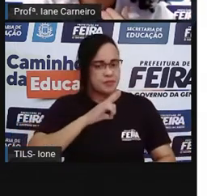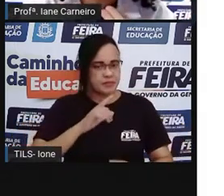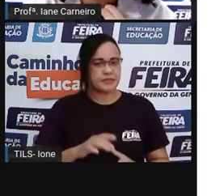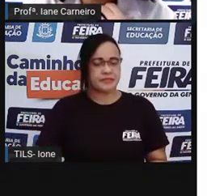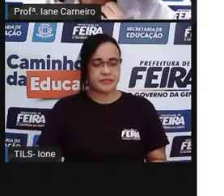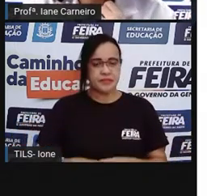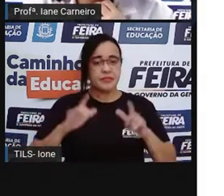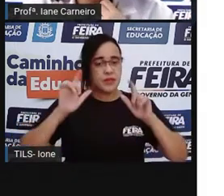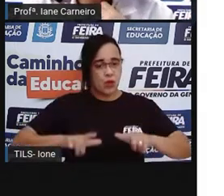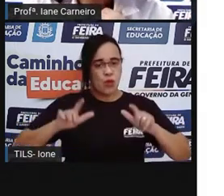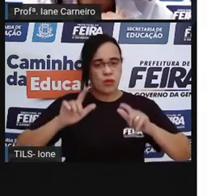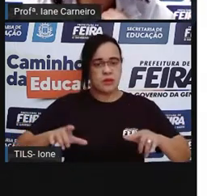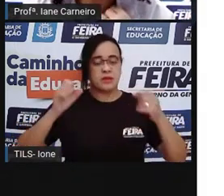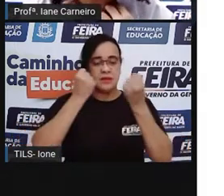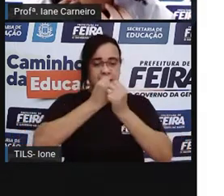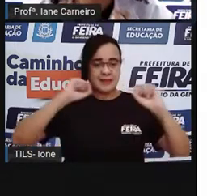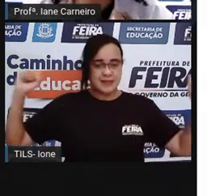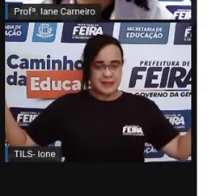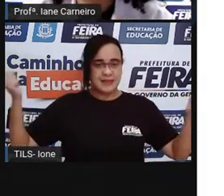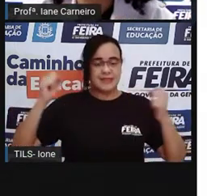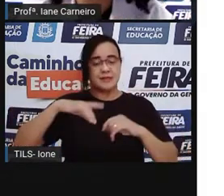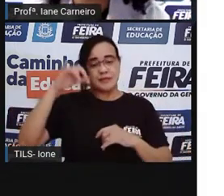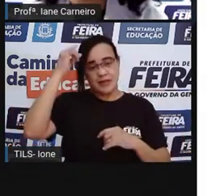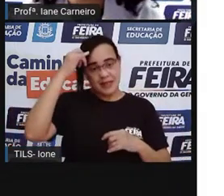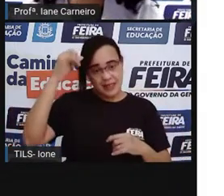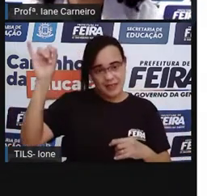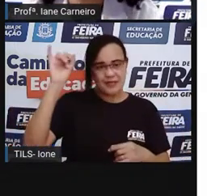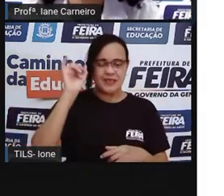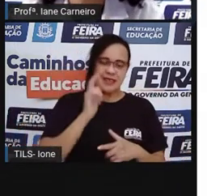possam se machucar com ele, tá certo?